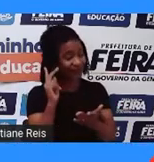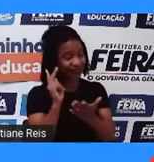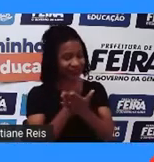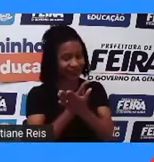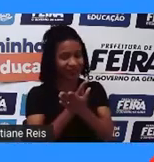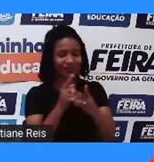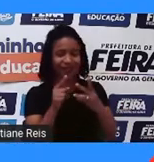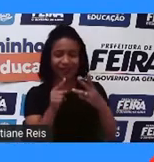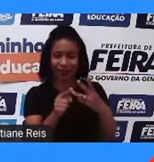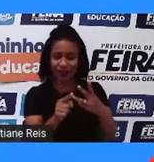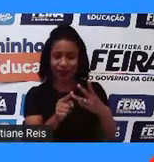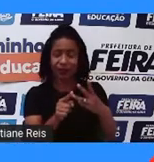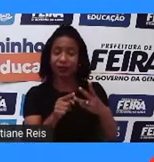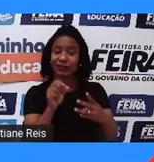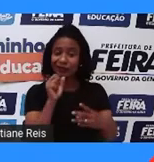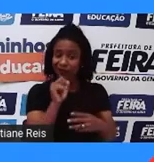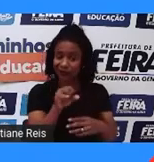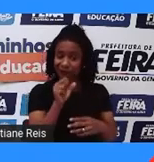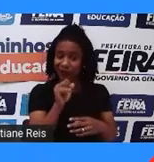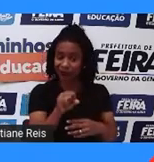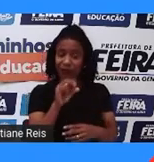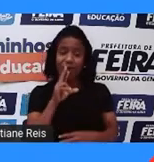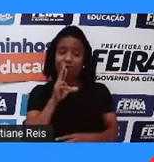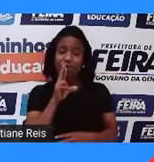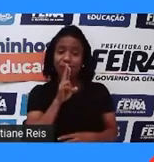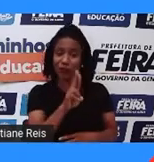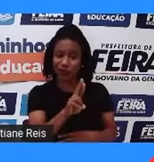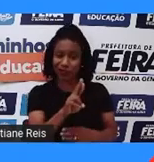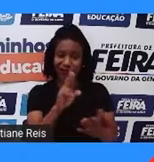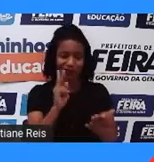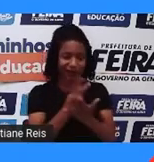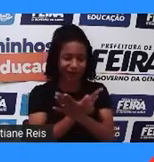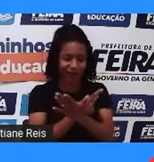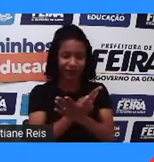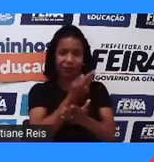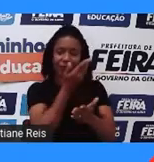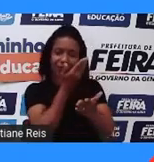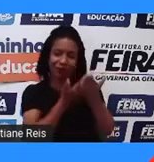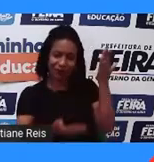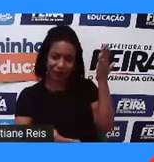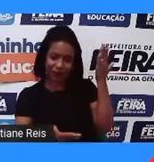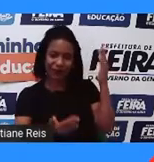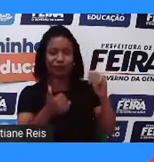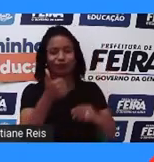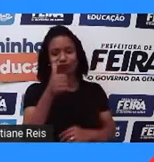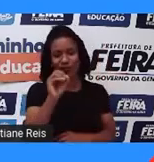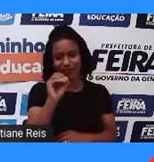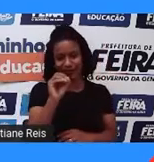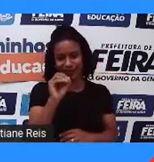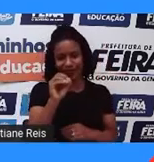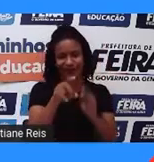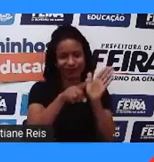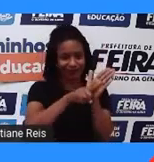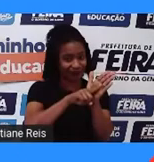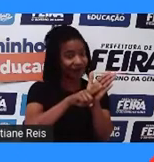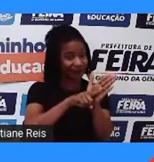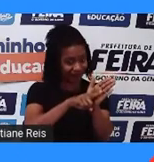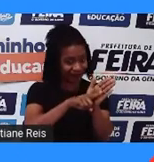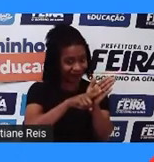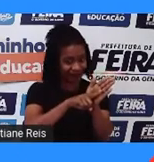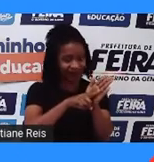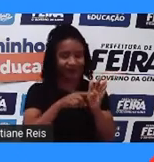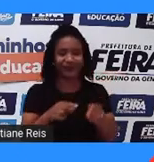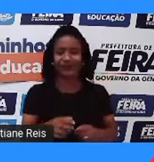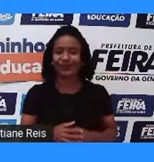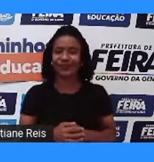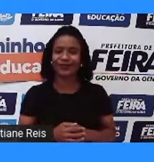que ao clicar numa alternativa errada, a gente perde 10 pontos. Então, vamos verificar